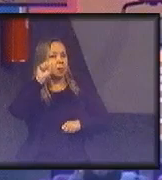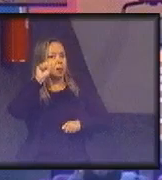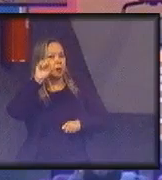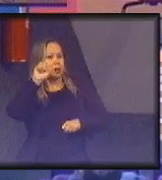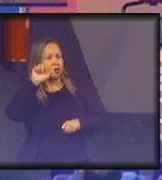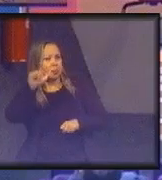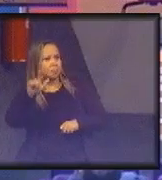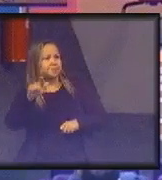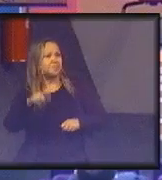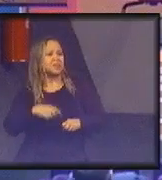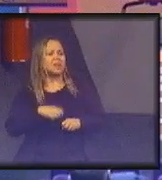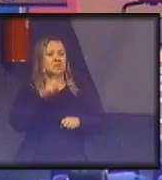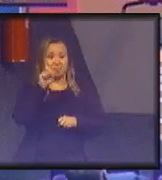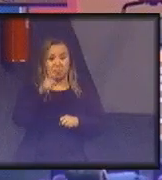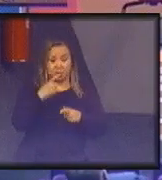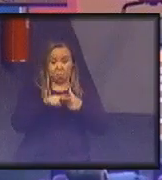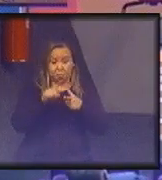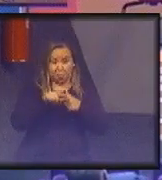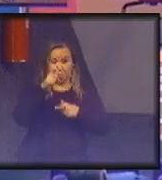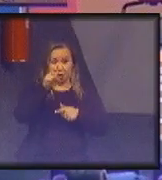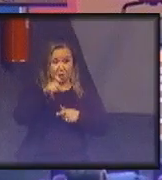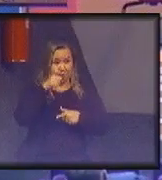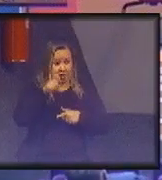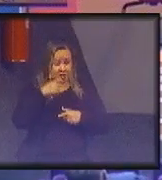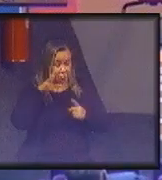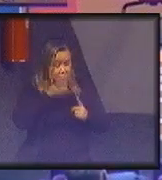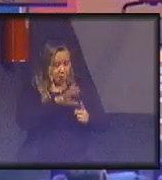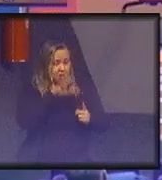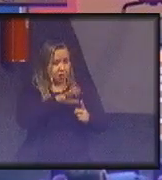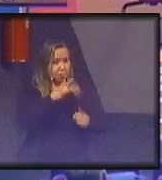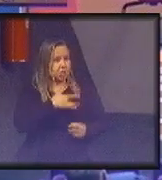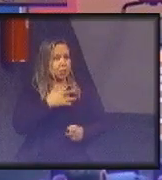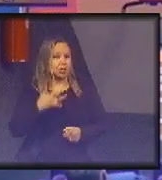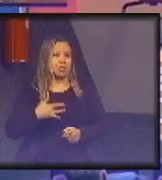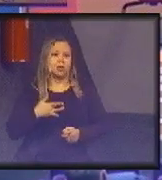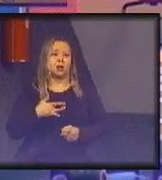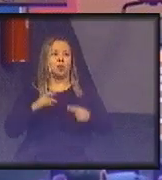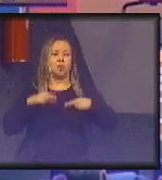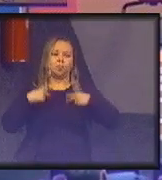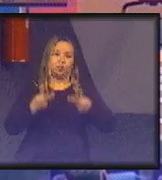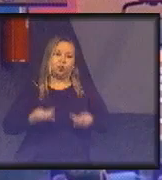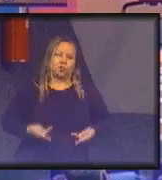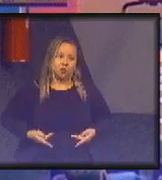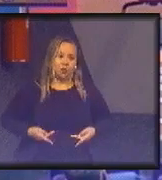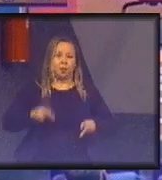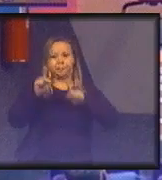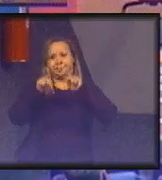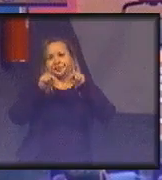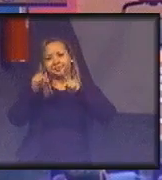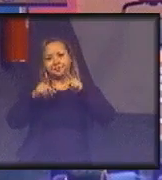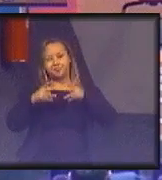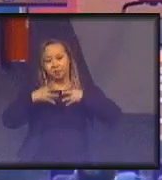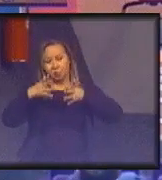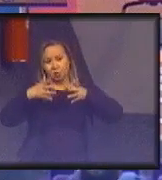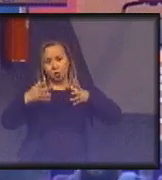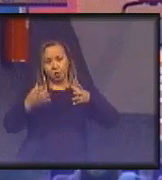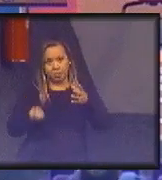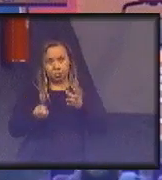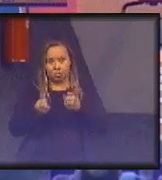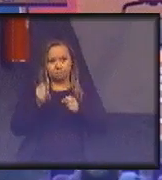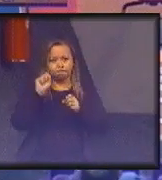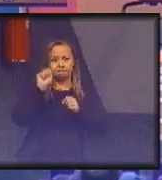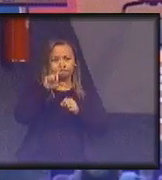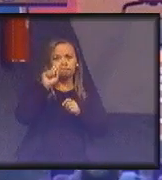dramaticamente impactantes na saúde humana. Então, se eu aumento o lançamento de aerossóis na